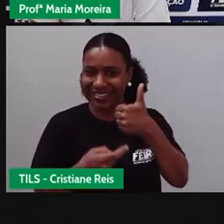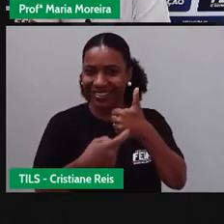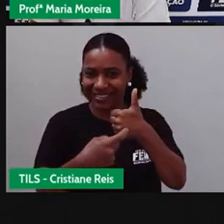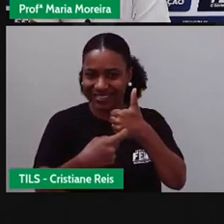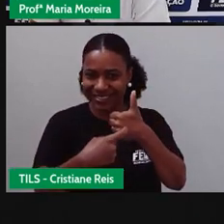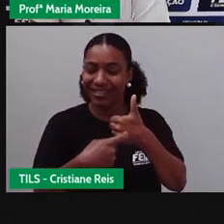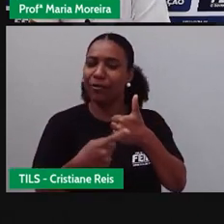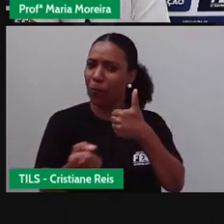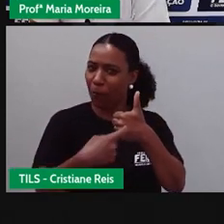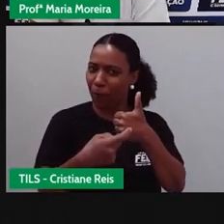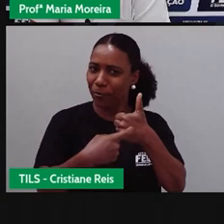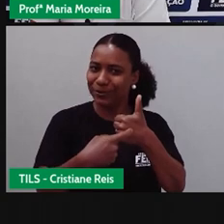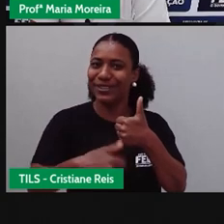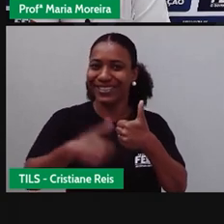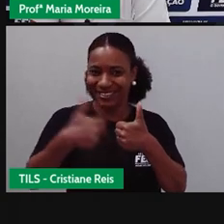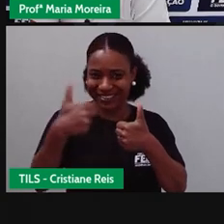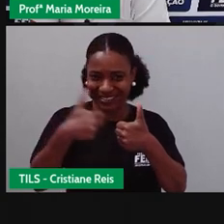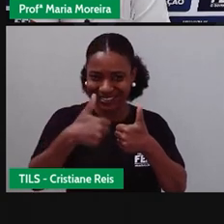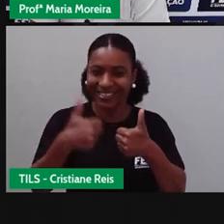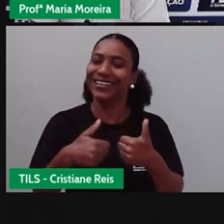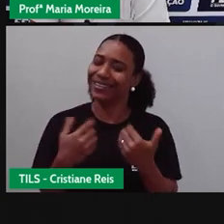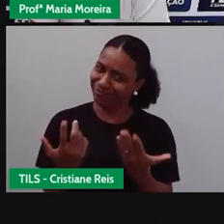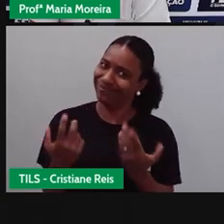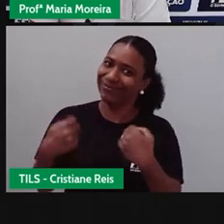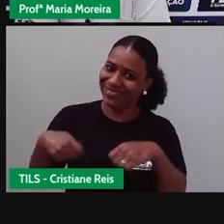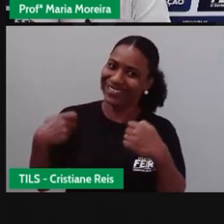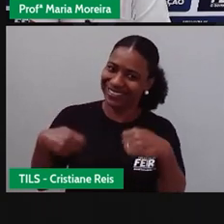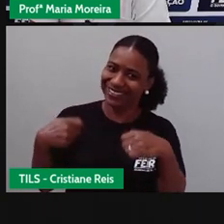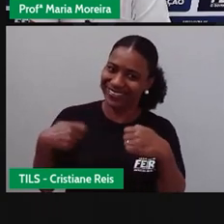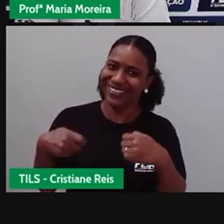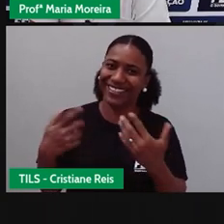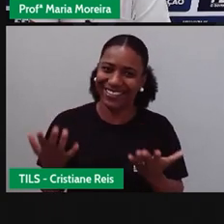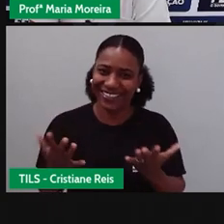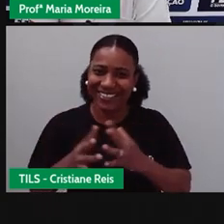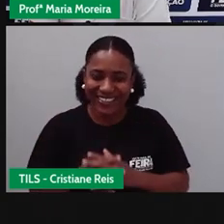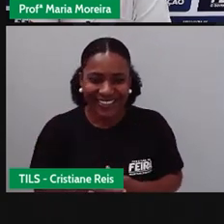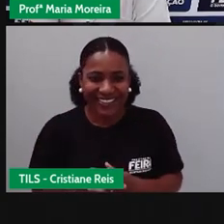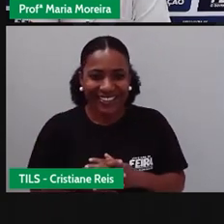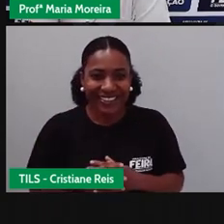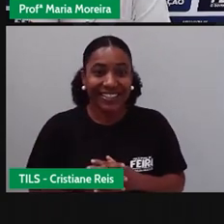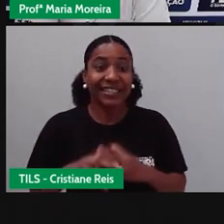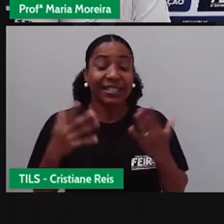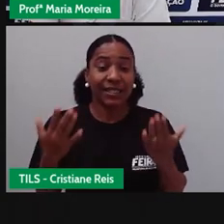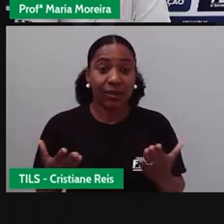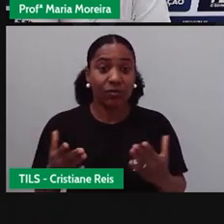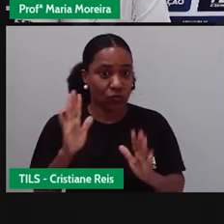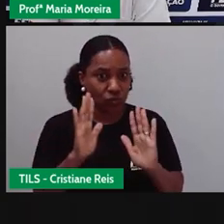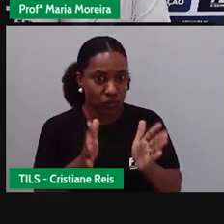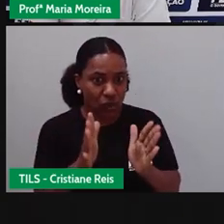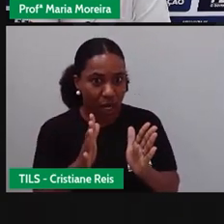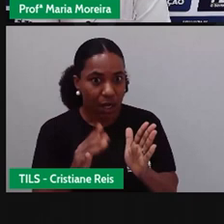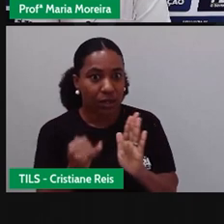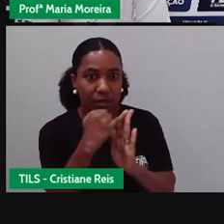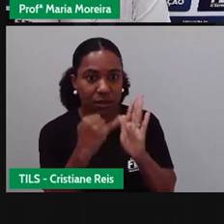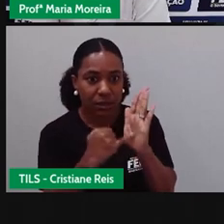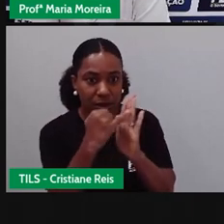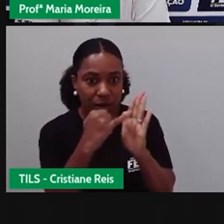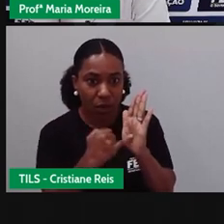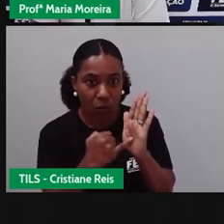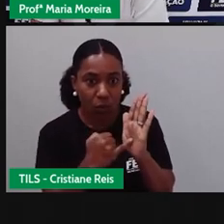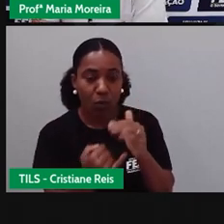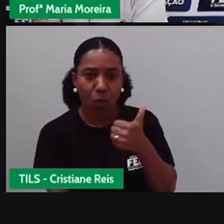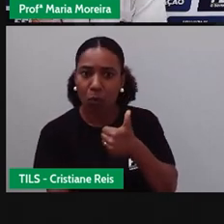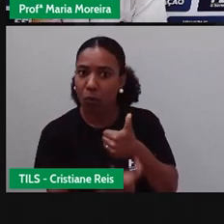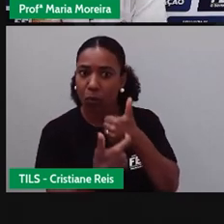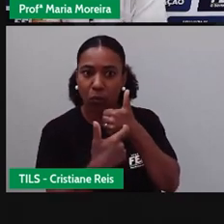curtir, porque a gente merece. Não merece, Cris? Exatamente. Gente, já se inscreveram no canal da Seduc? Ainda